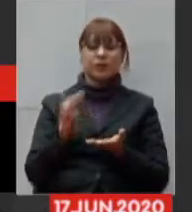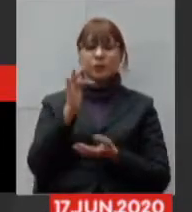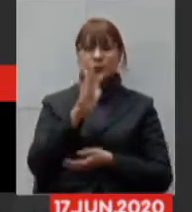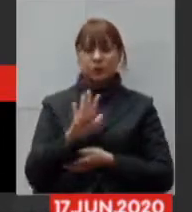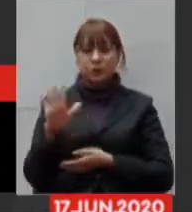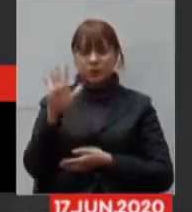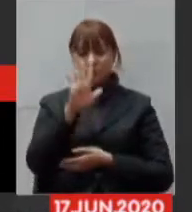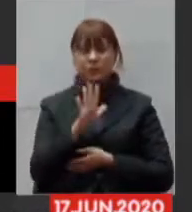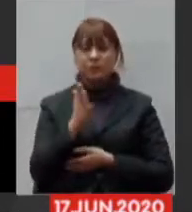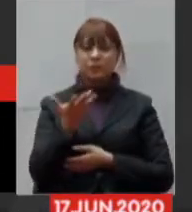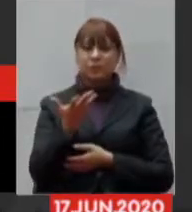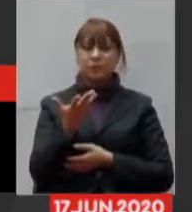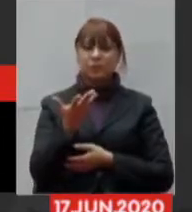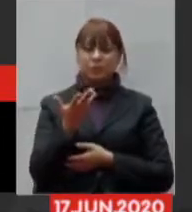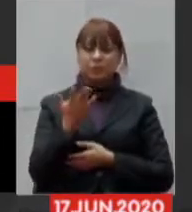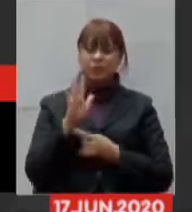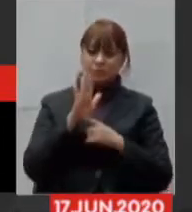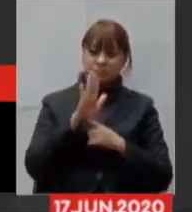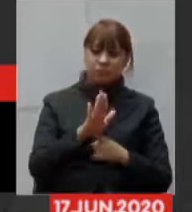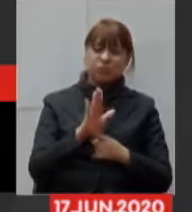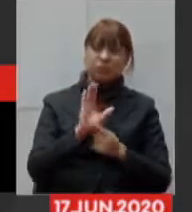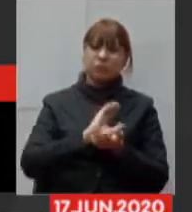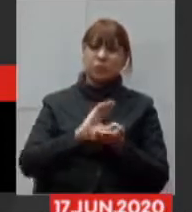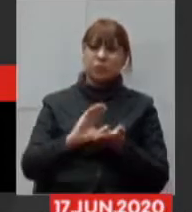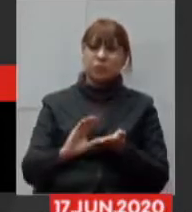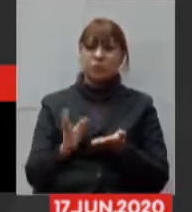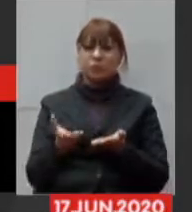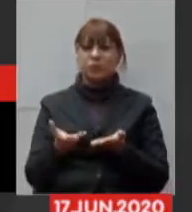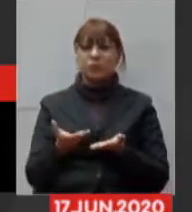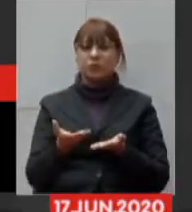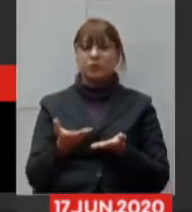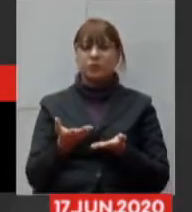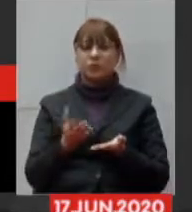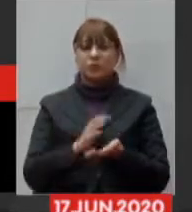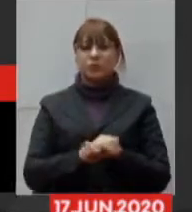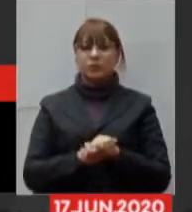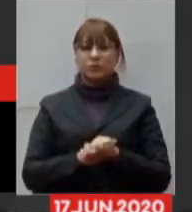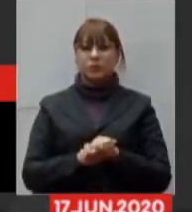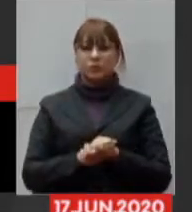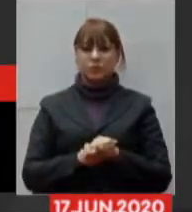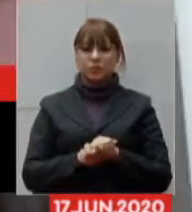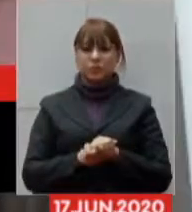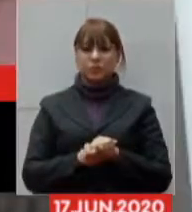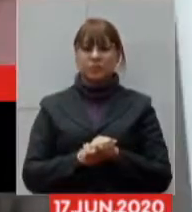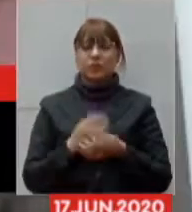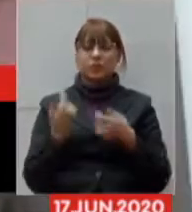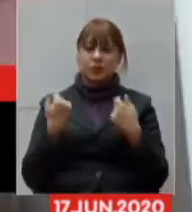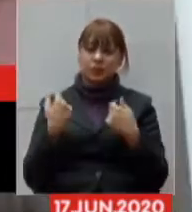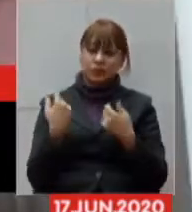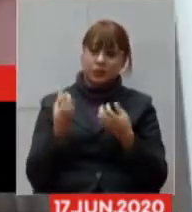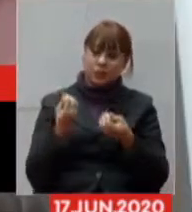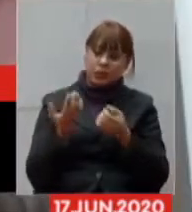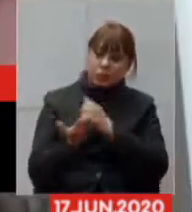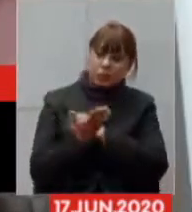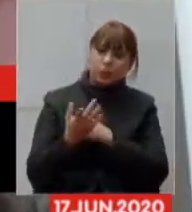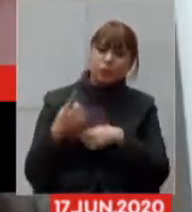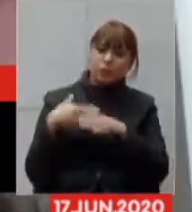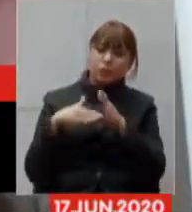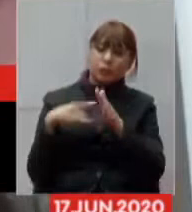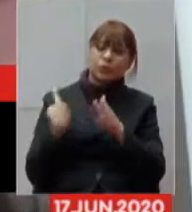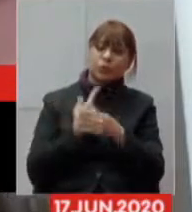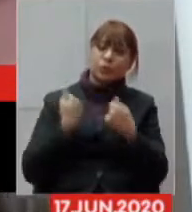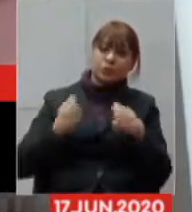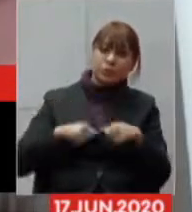sinalizou até agora, são recursos que não vão dar conta das nossas necessidades, uma vez que, por exemplo,